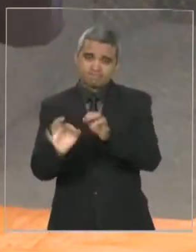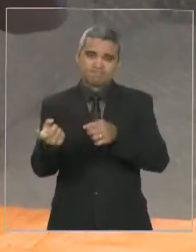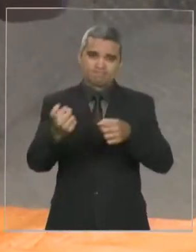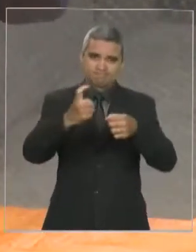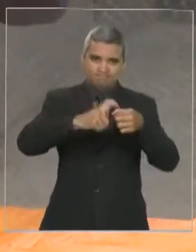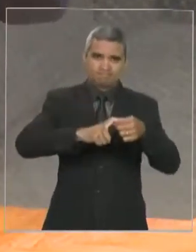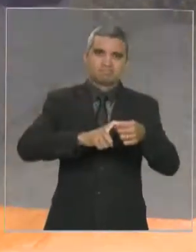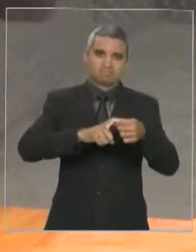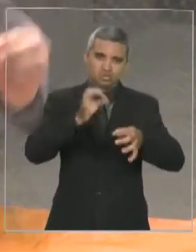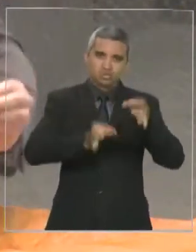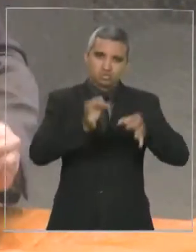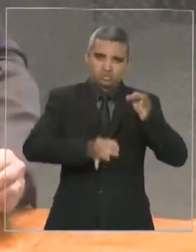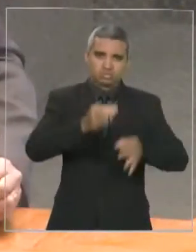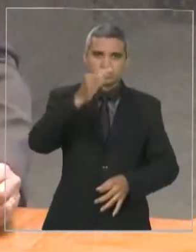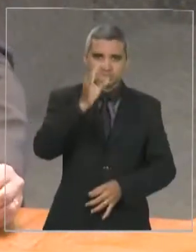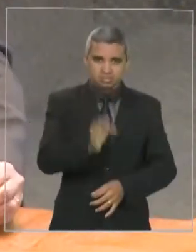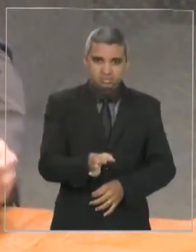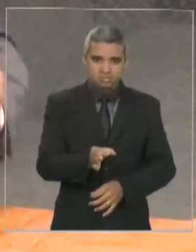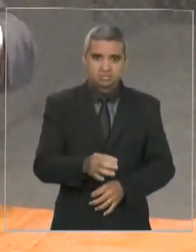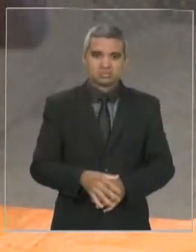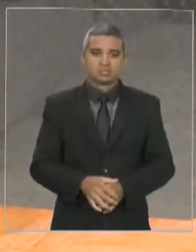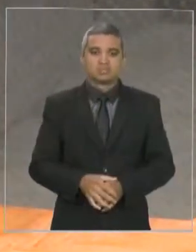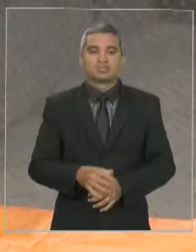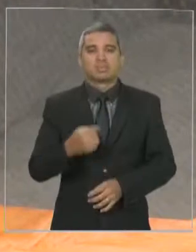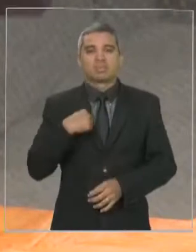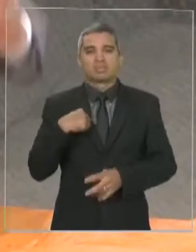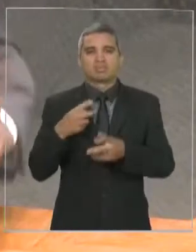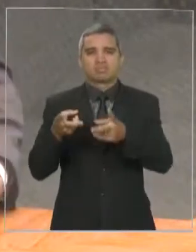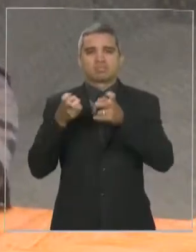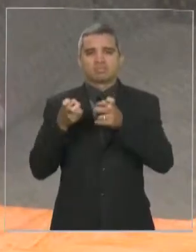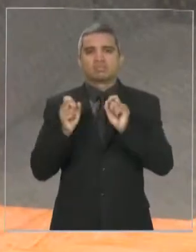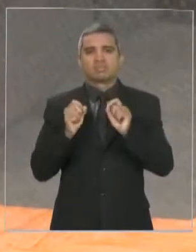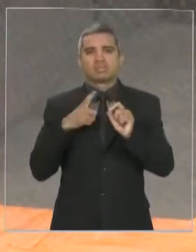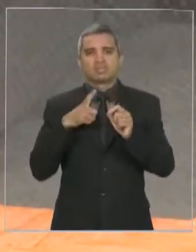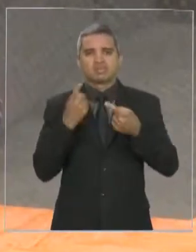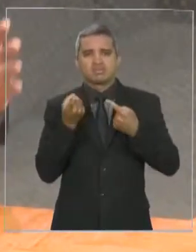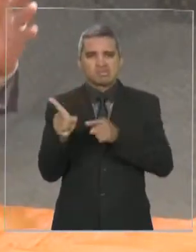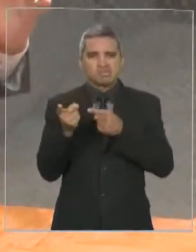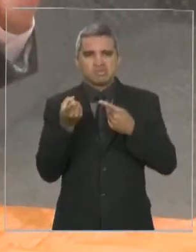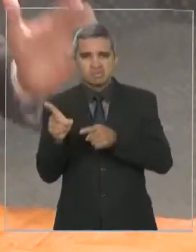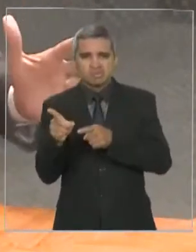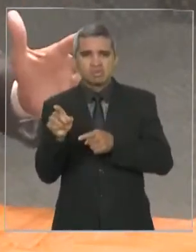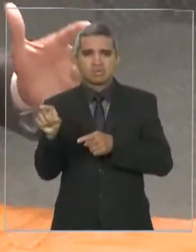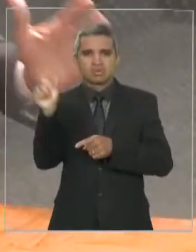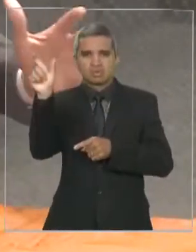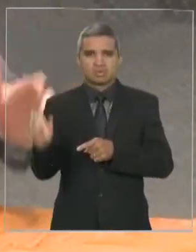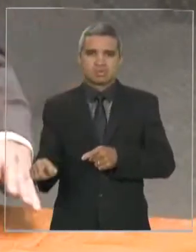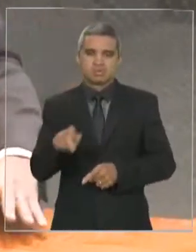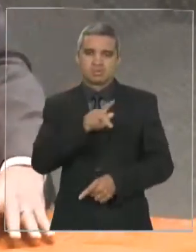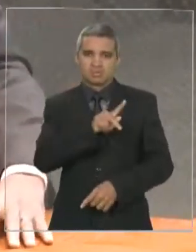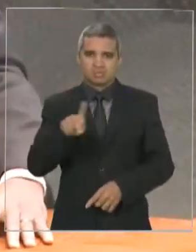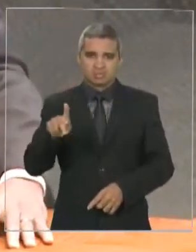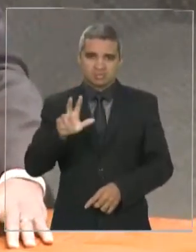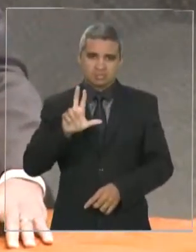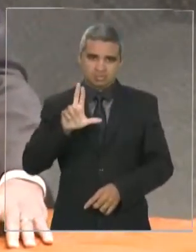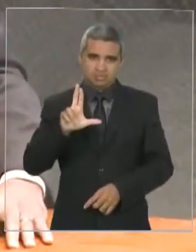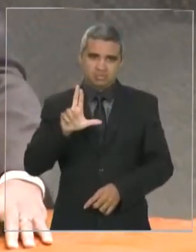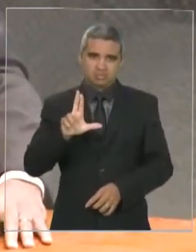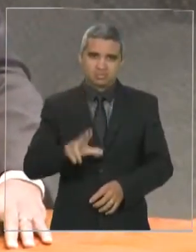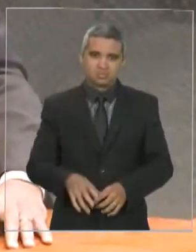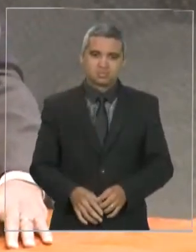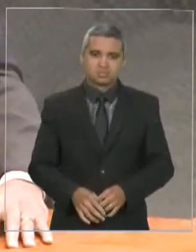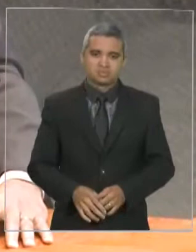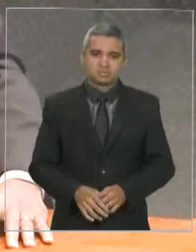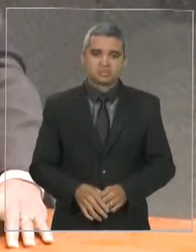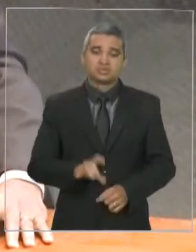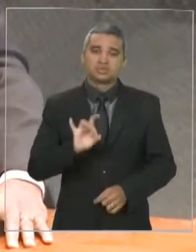perseguição à classe política, principalmente ao presidente Lula, é apenas um segmento do